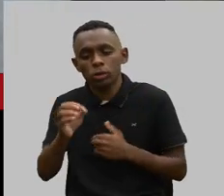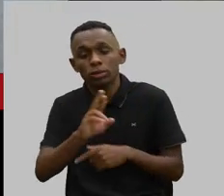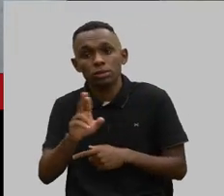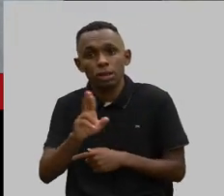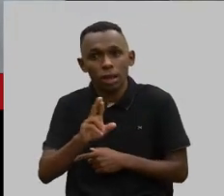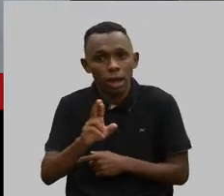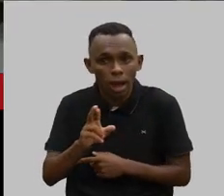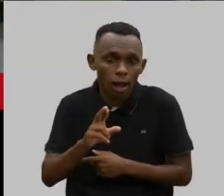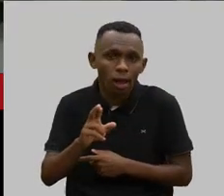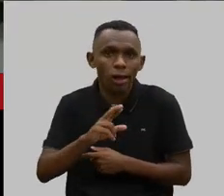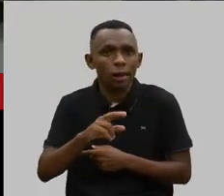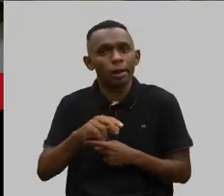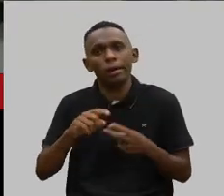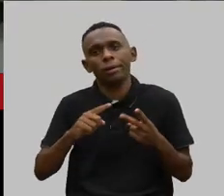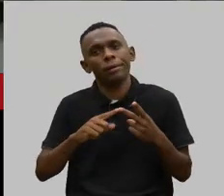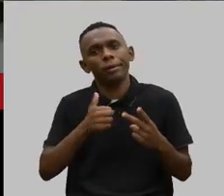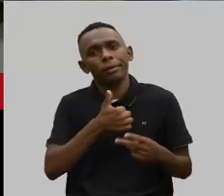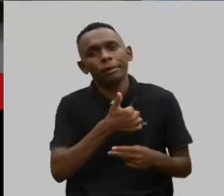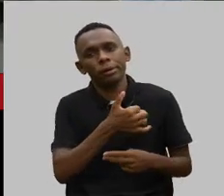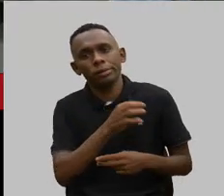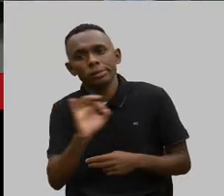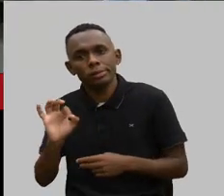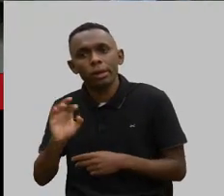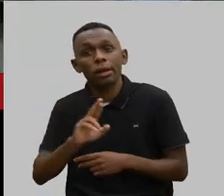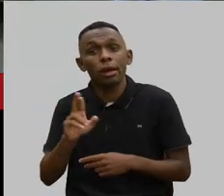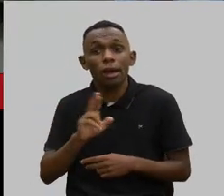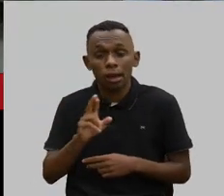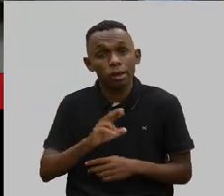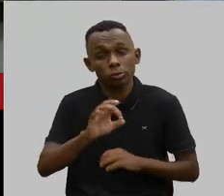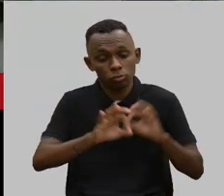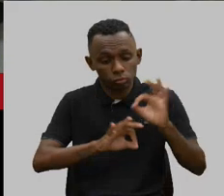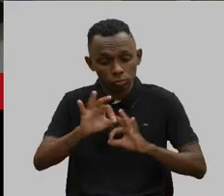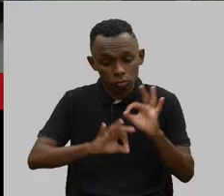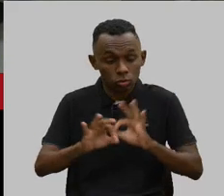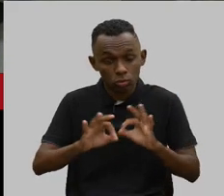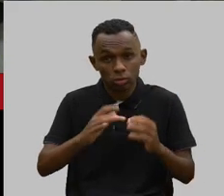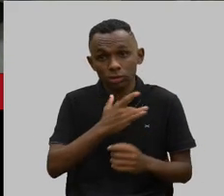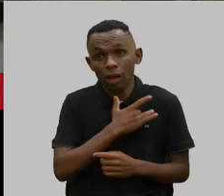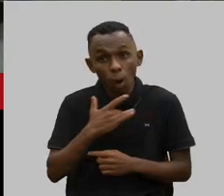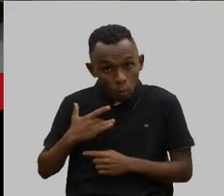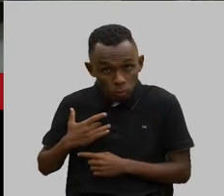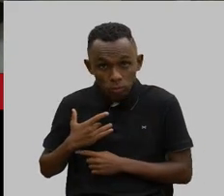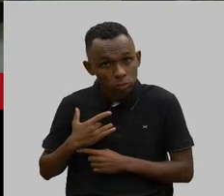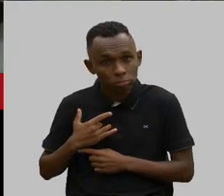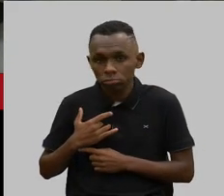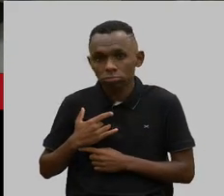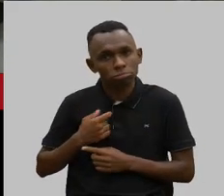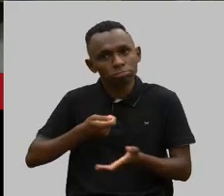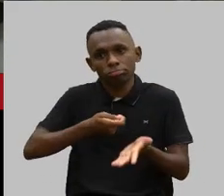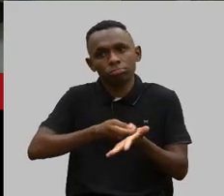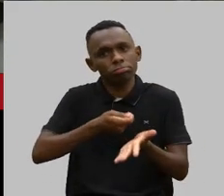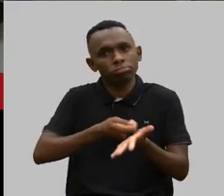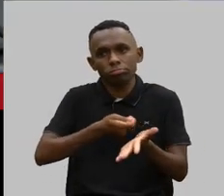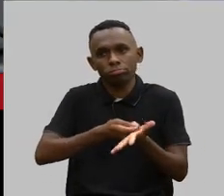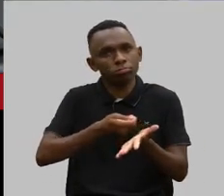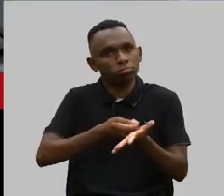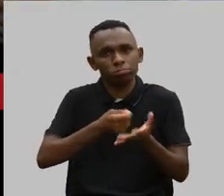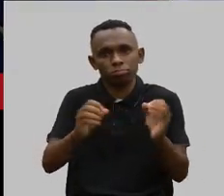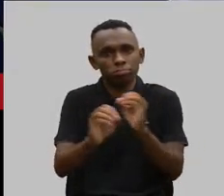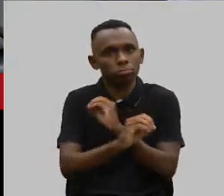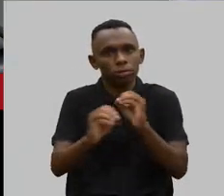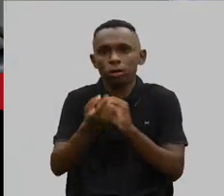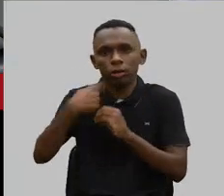100 reais, os planos de saúde não cumprem e a gente não tem